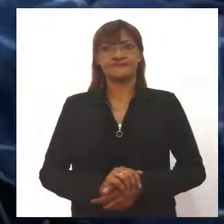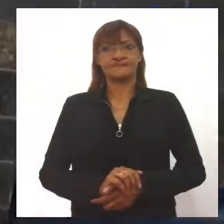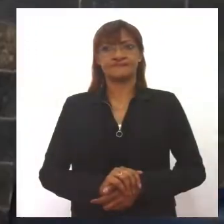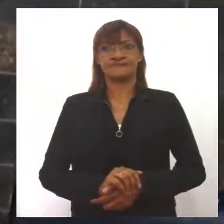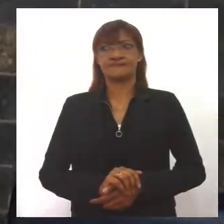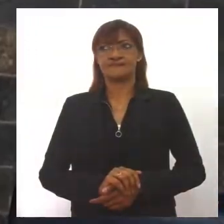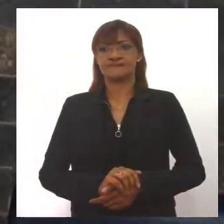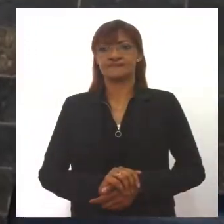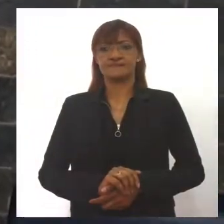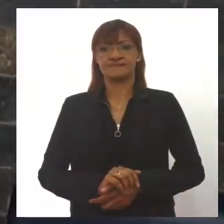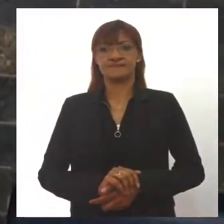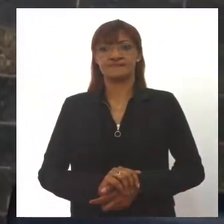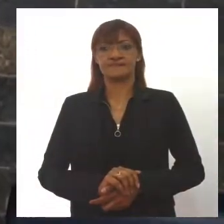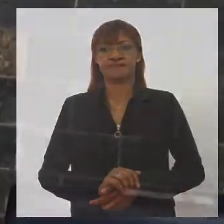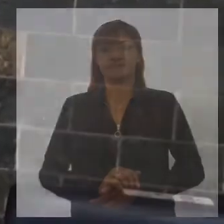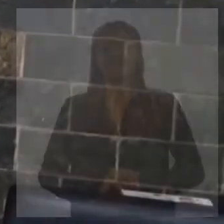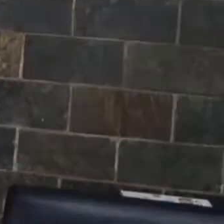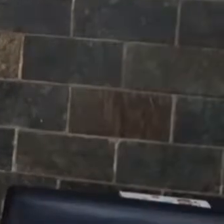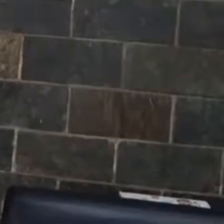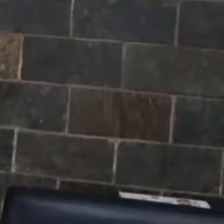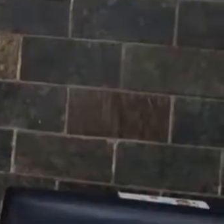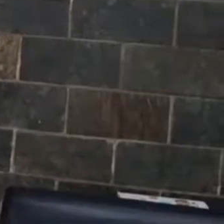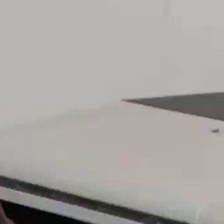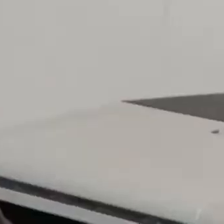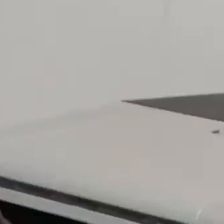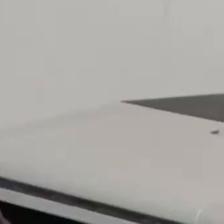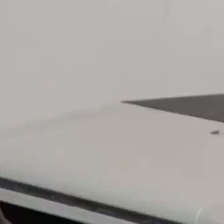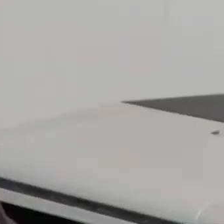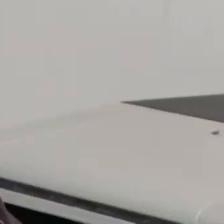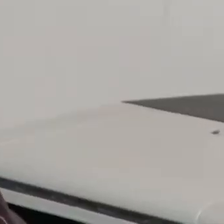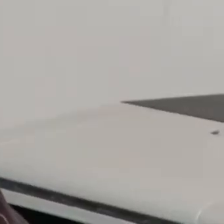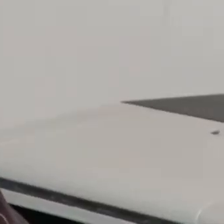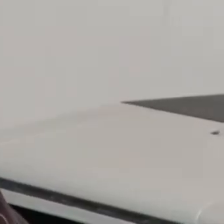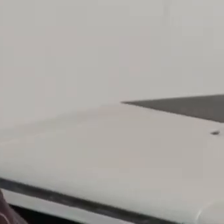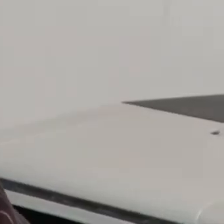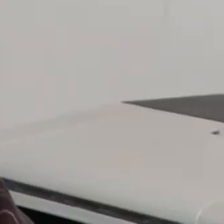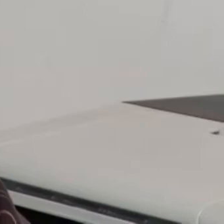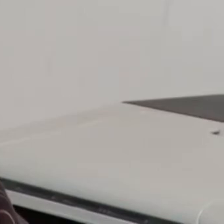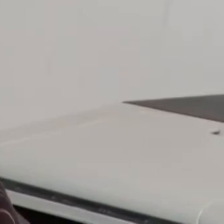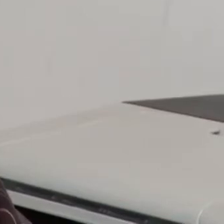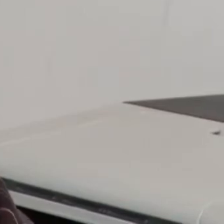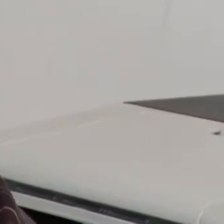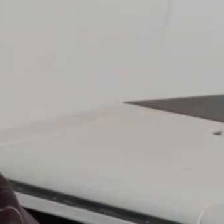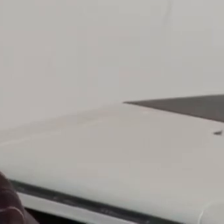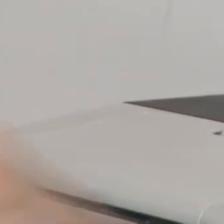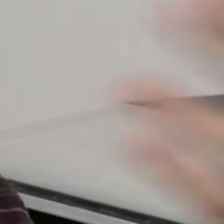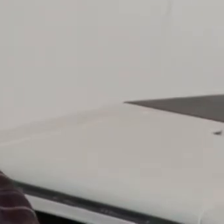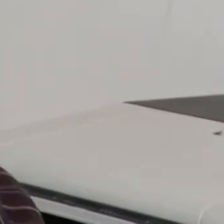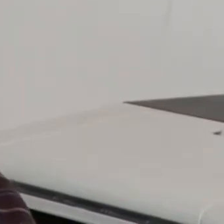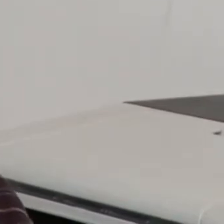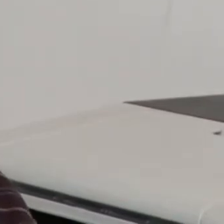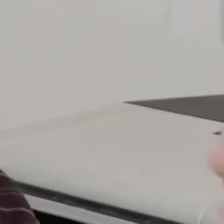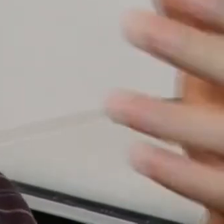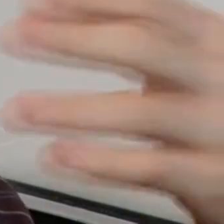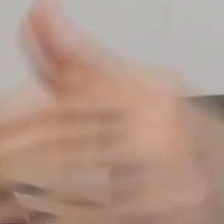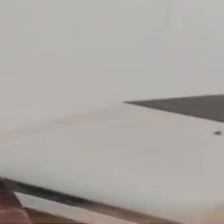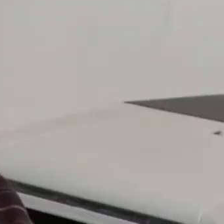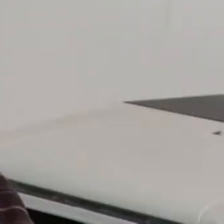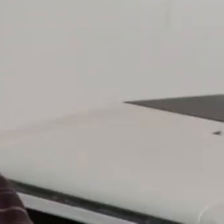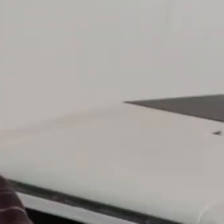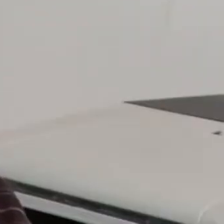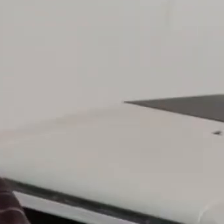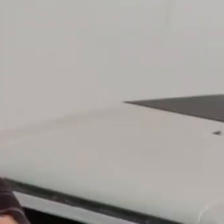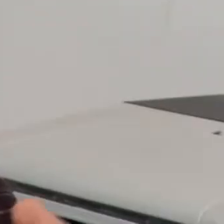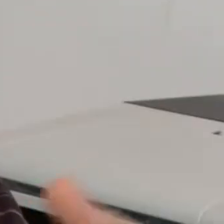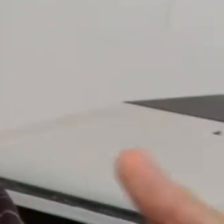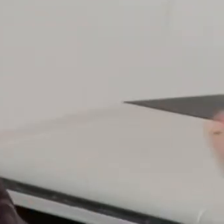e a utilização obrigatória da máscara. Cuidados que, segundo o vice-presidente da Federação das Escolas